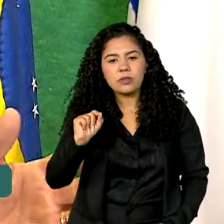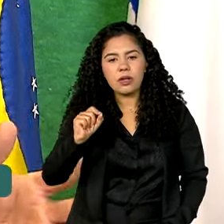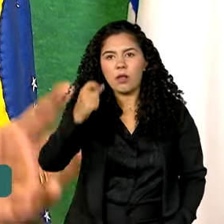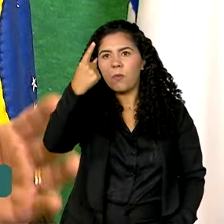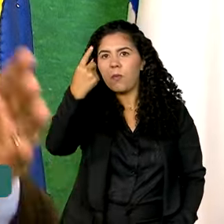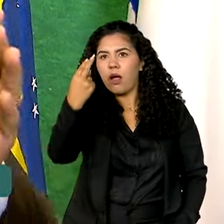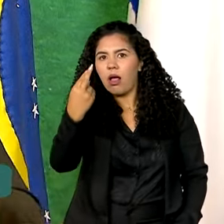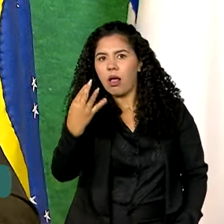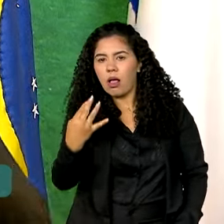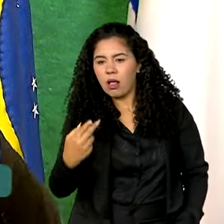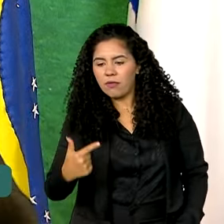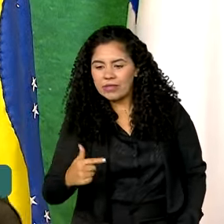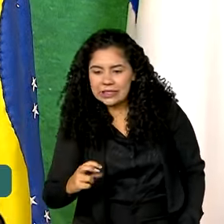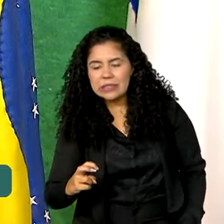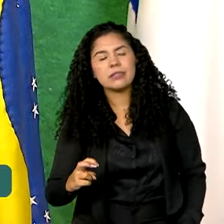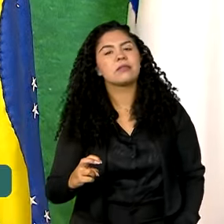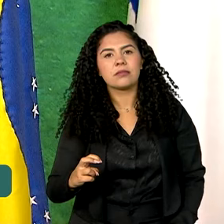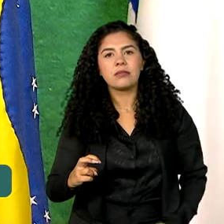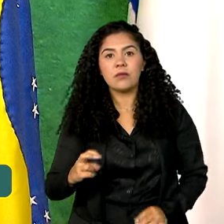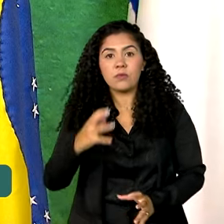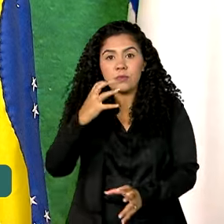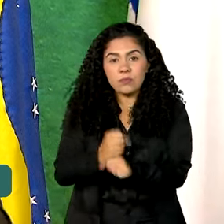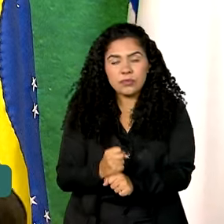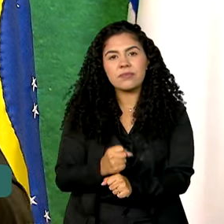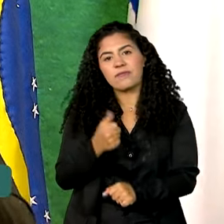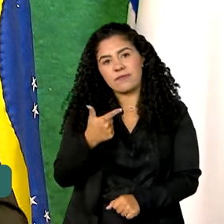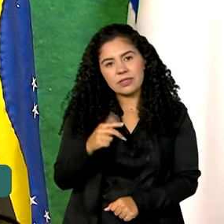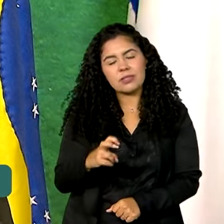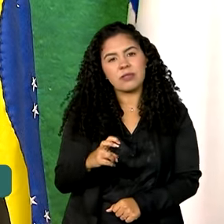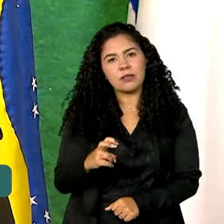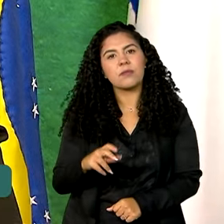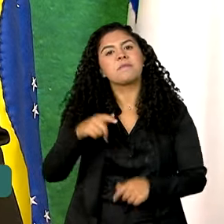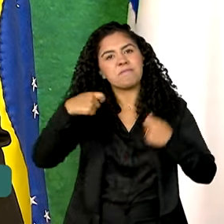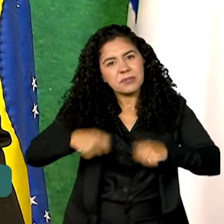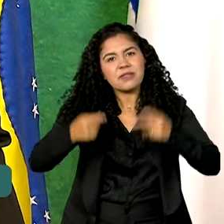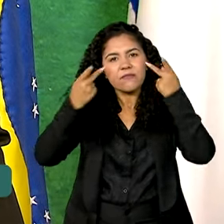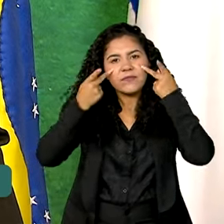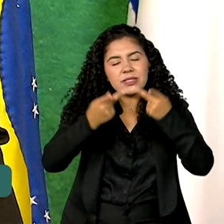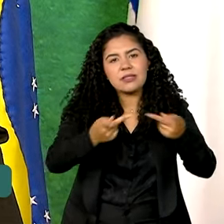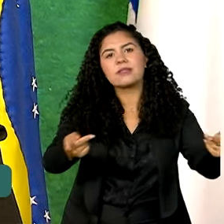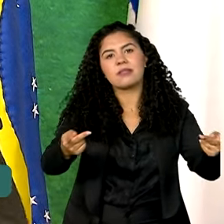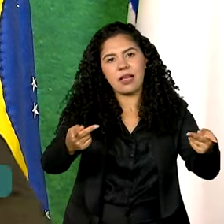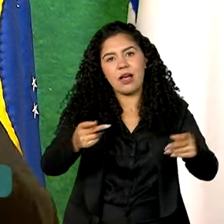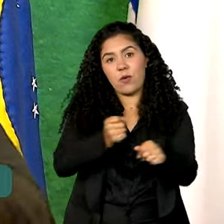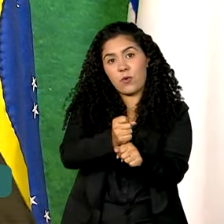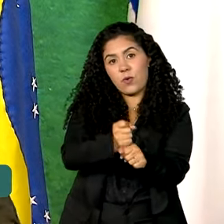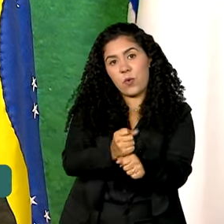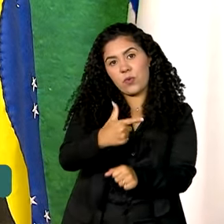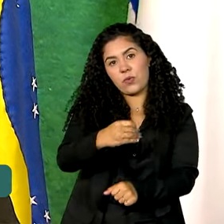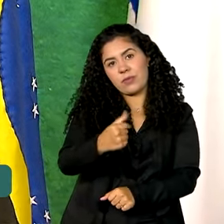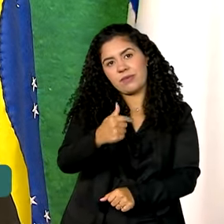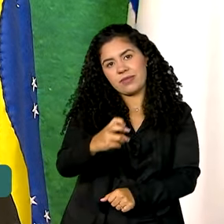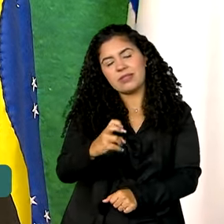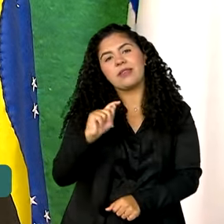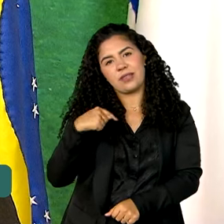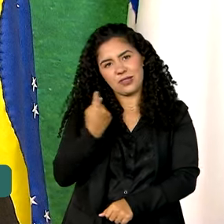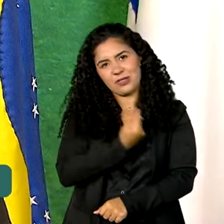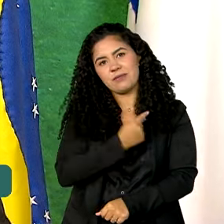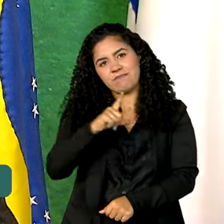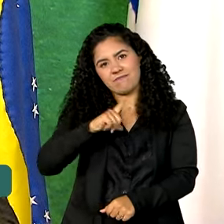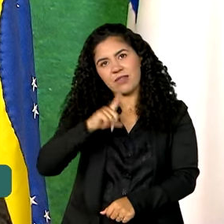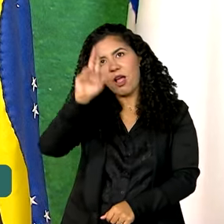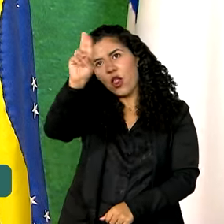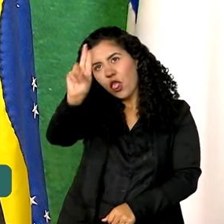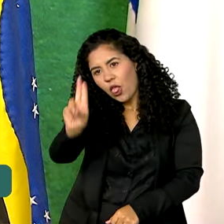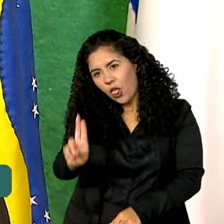primeiro ao 25, não. Mas selecionou 25 destinos que devem ser visitados por turistas do mundo no ano de 2025. E está lá o nosso Cerrado Brasileiro.